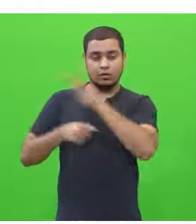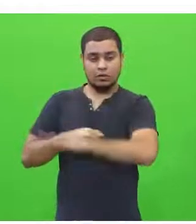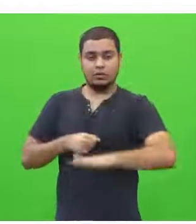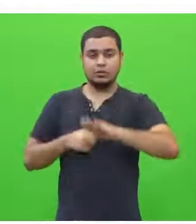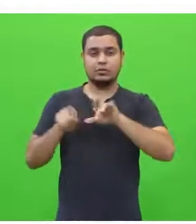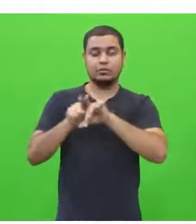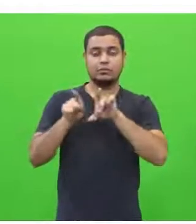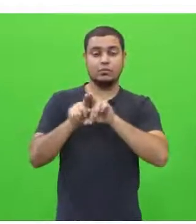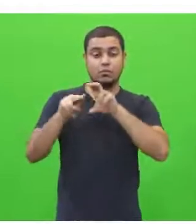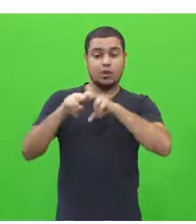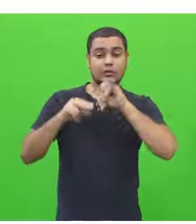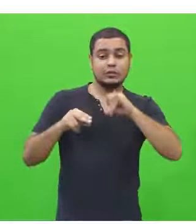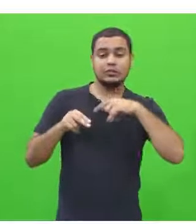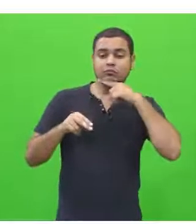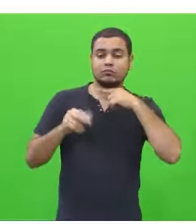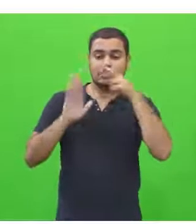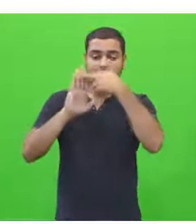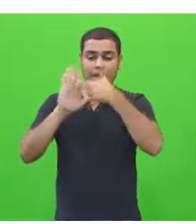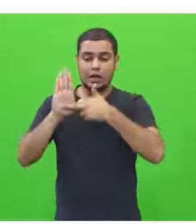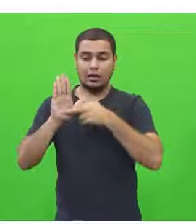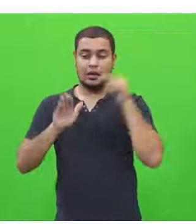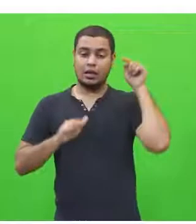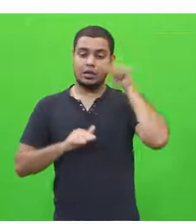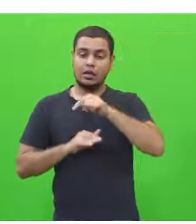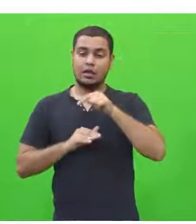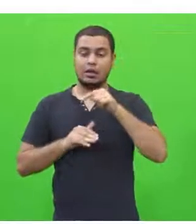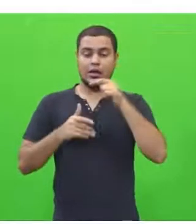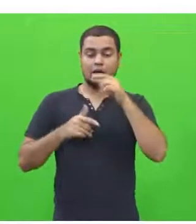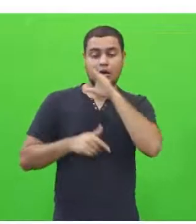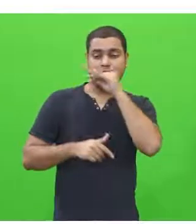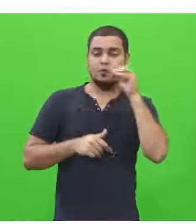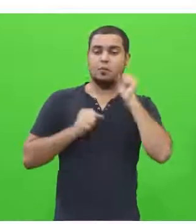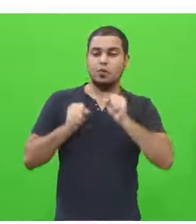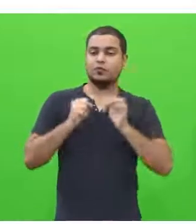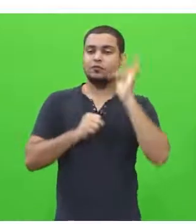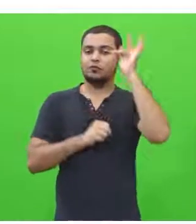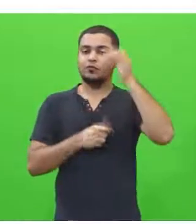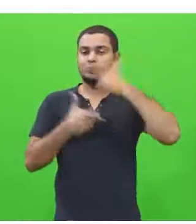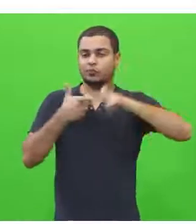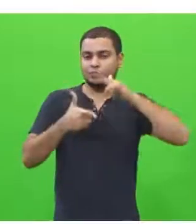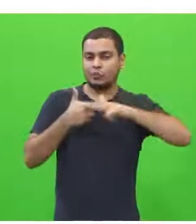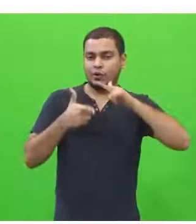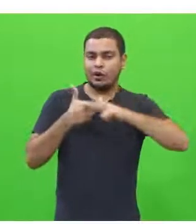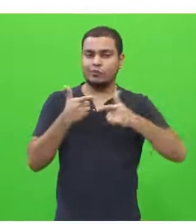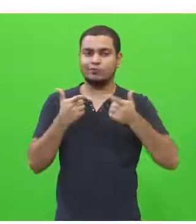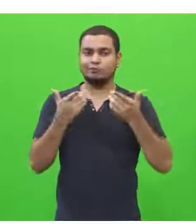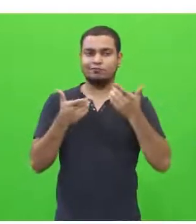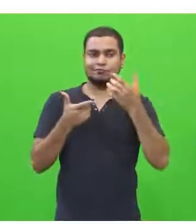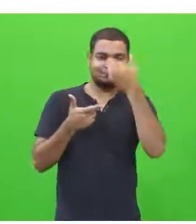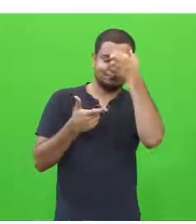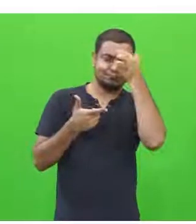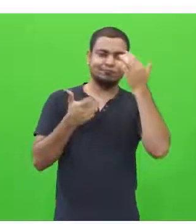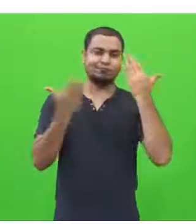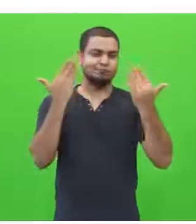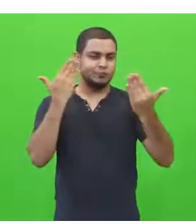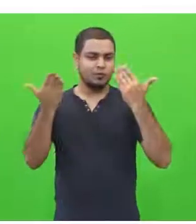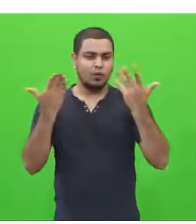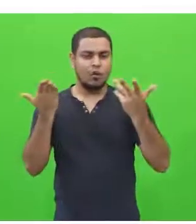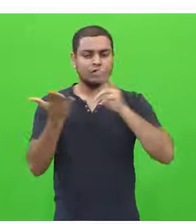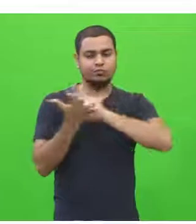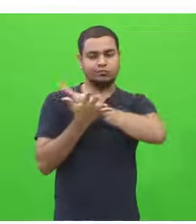pois, do contrário, elas podem ser prejudicadas em sua formação, com prejuízos físicos,